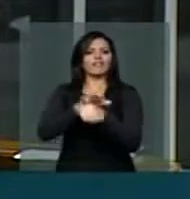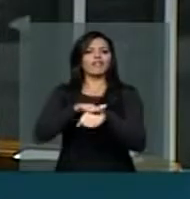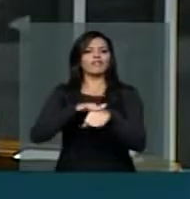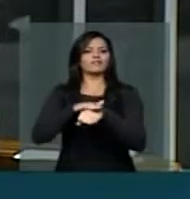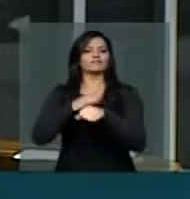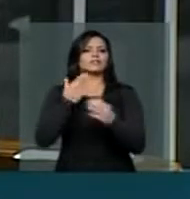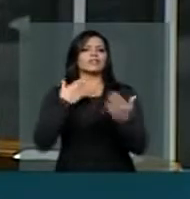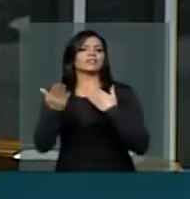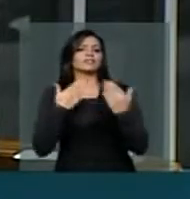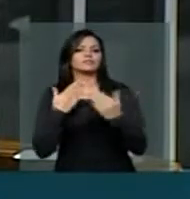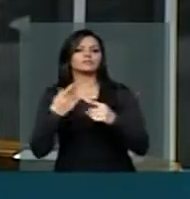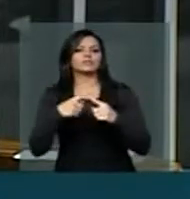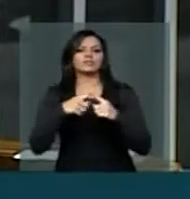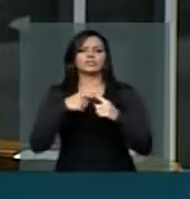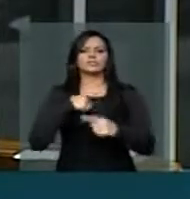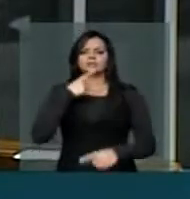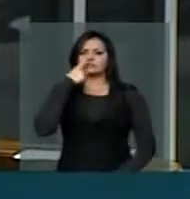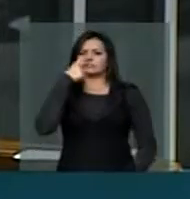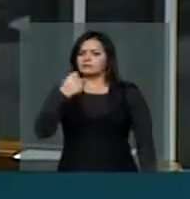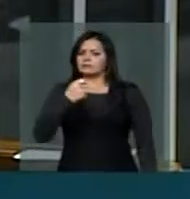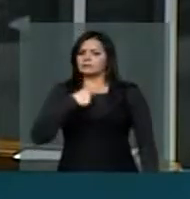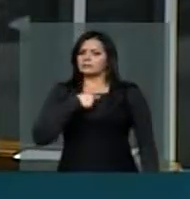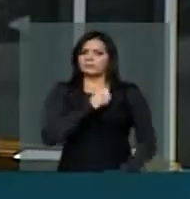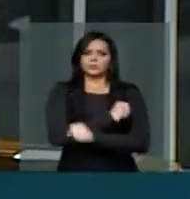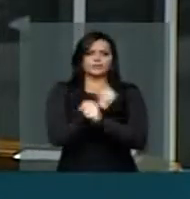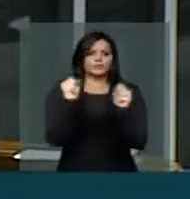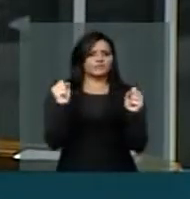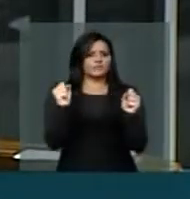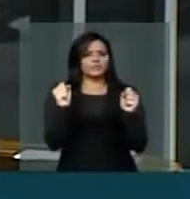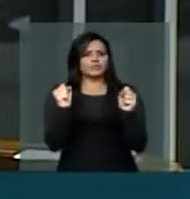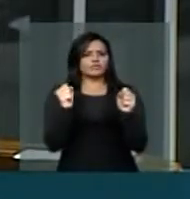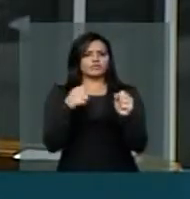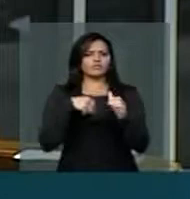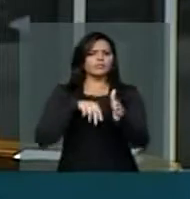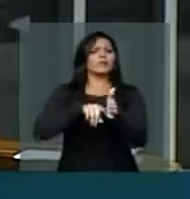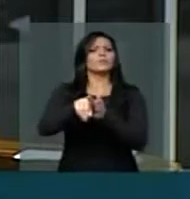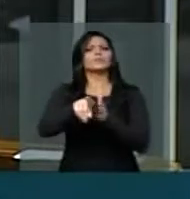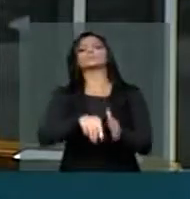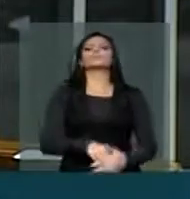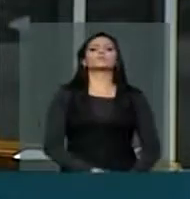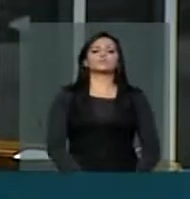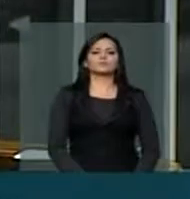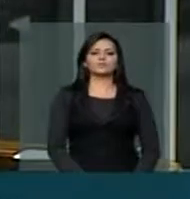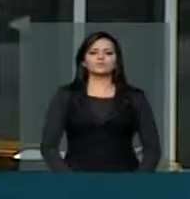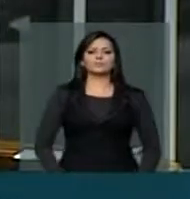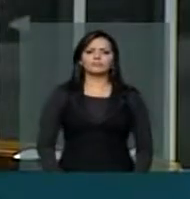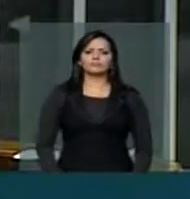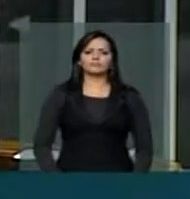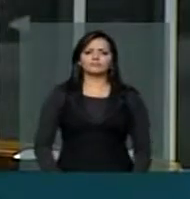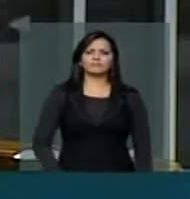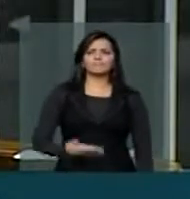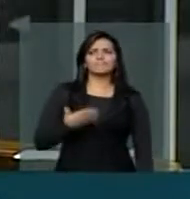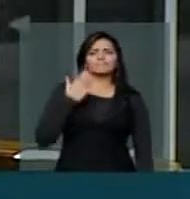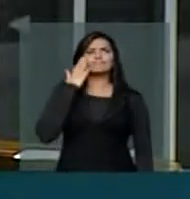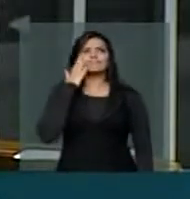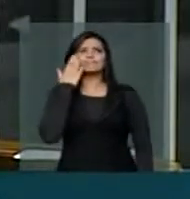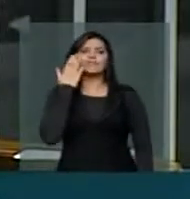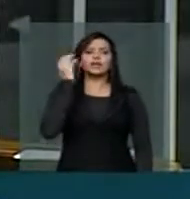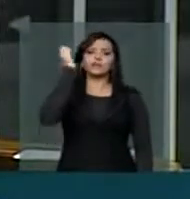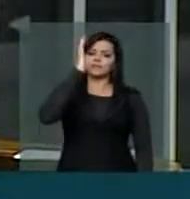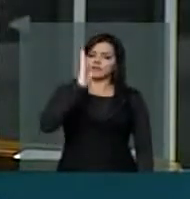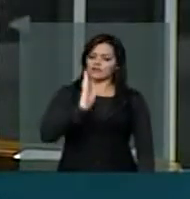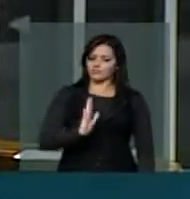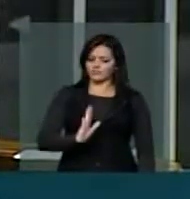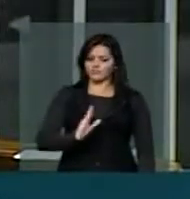o hálito não deixa, não permite. E eu pergunto, será que o Brasil que nós